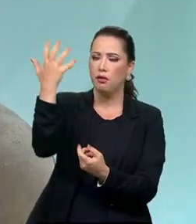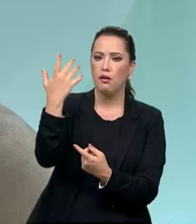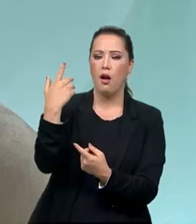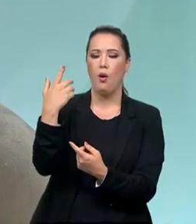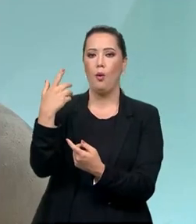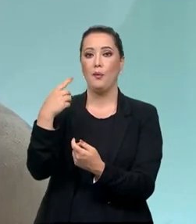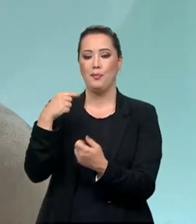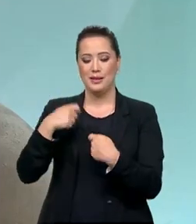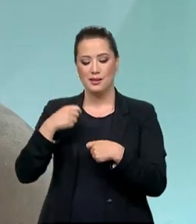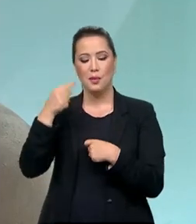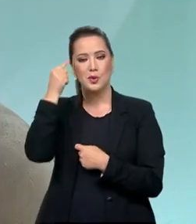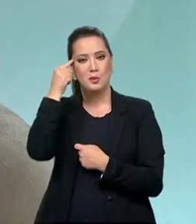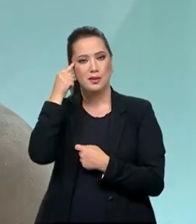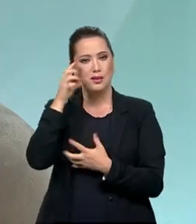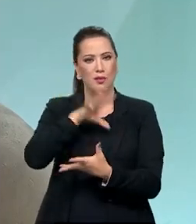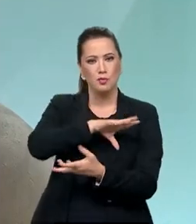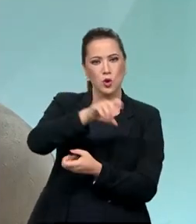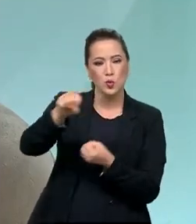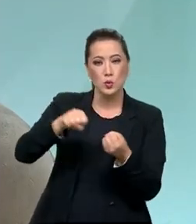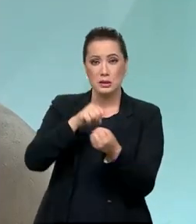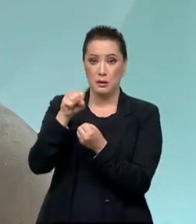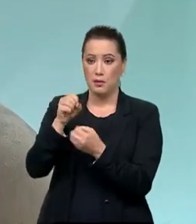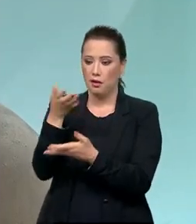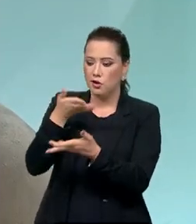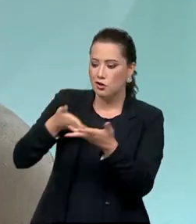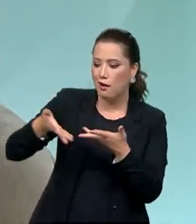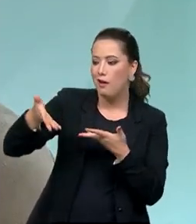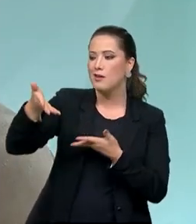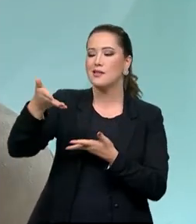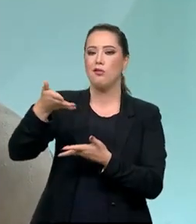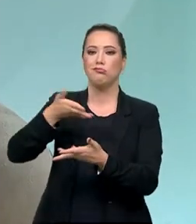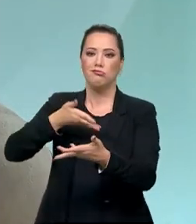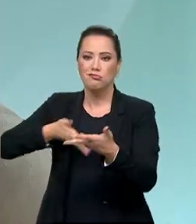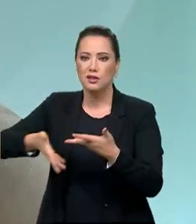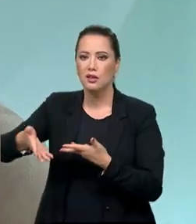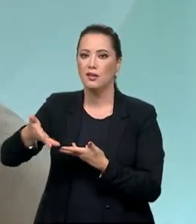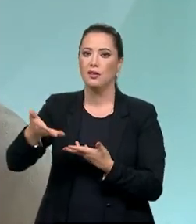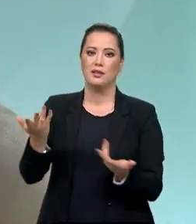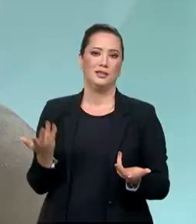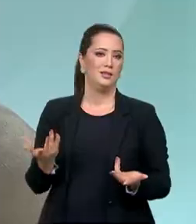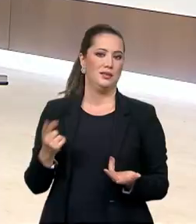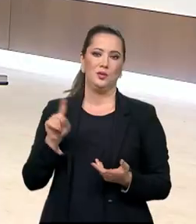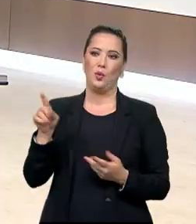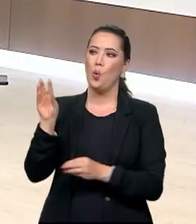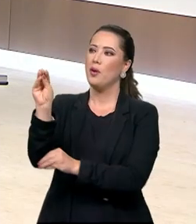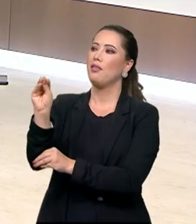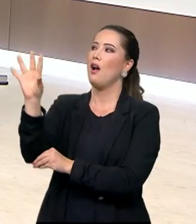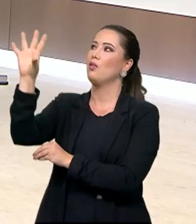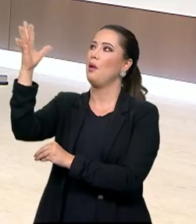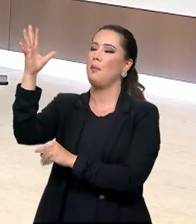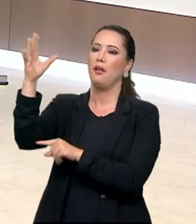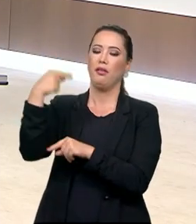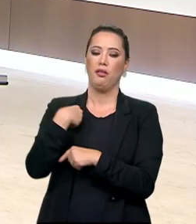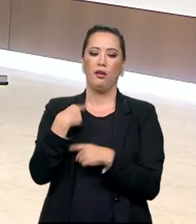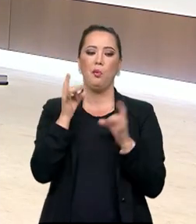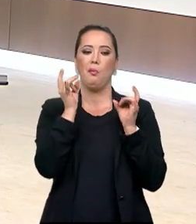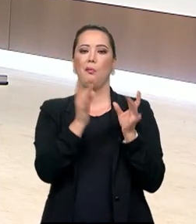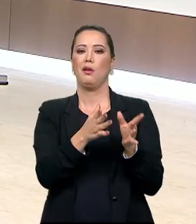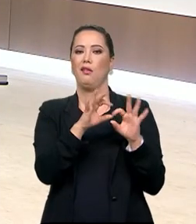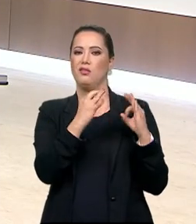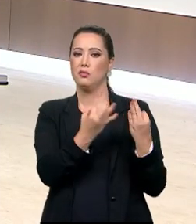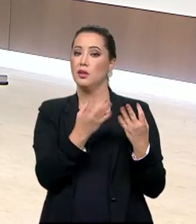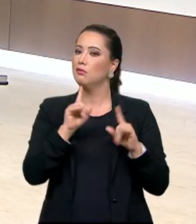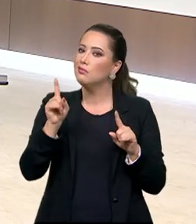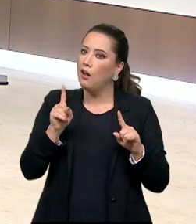Nós precisamos nos relacionar melhor. Não adianta preservar um planeta para quem se dá mal. Então, eu penso que se nós investirmos na